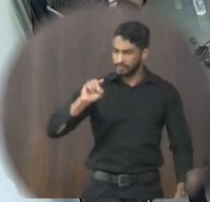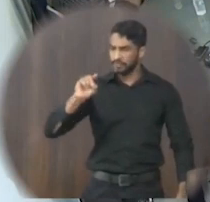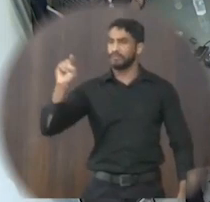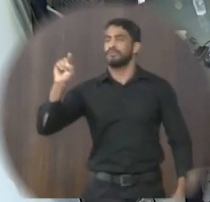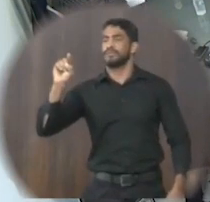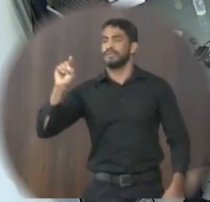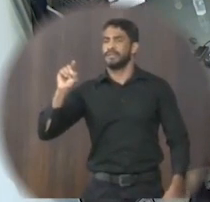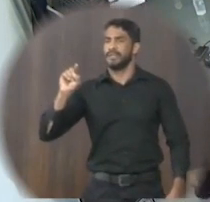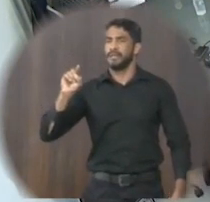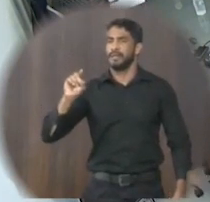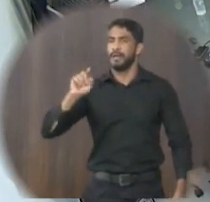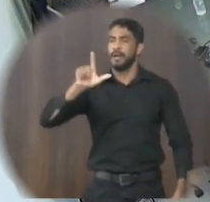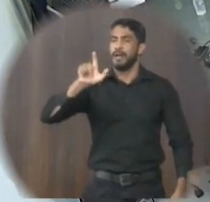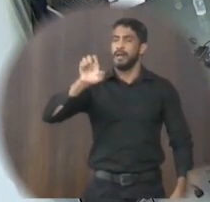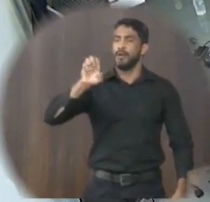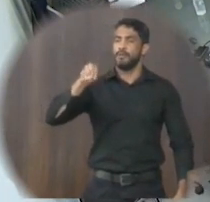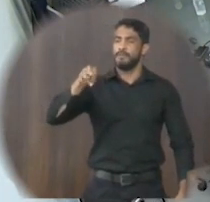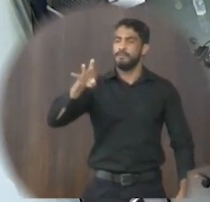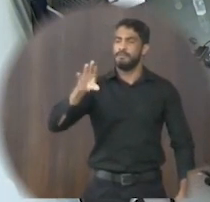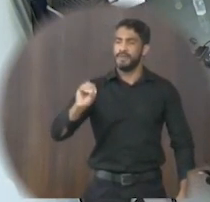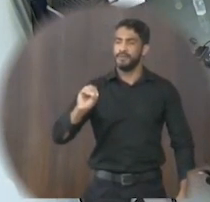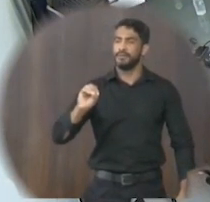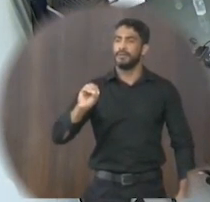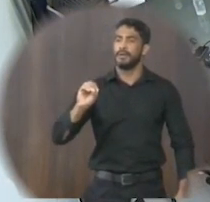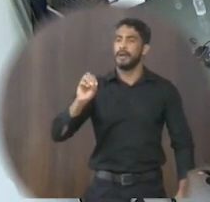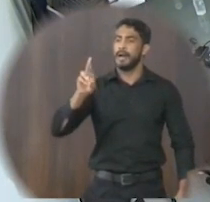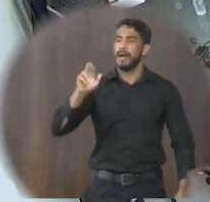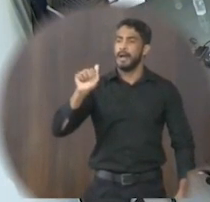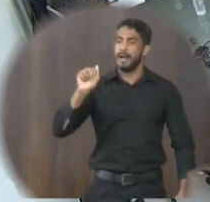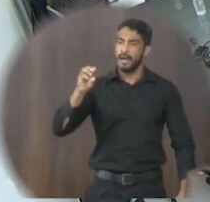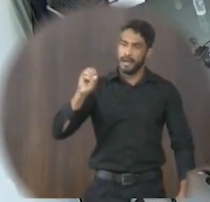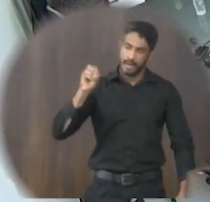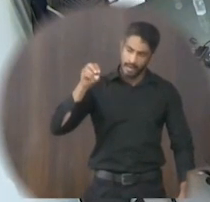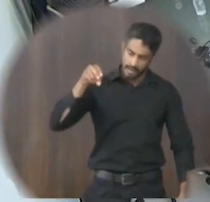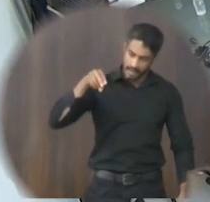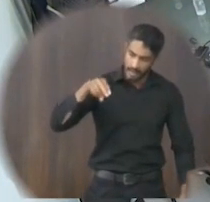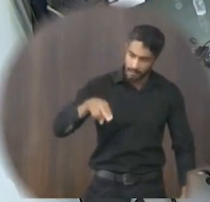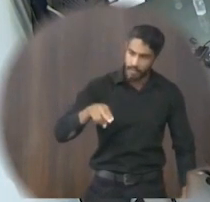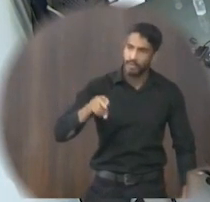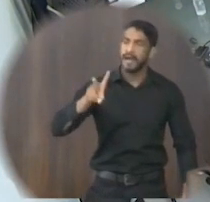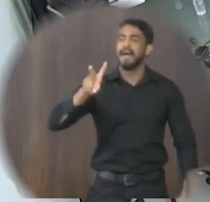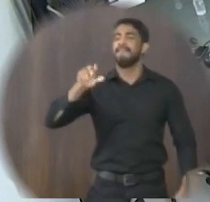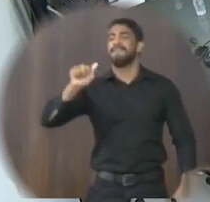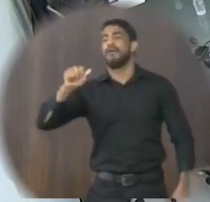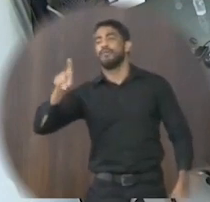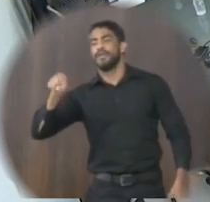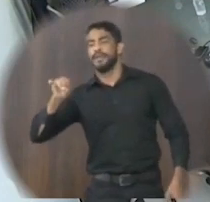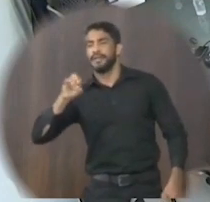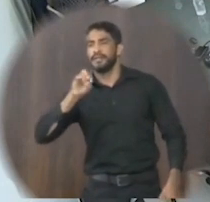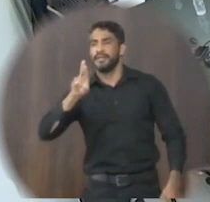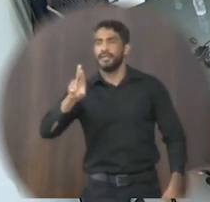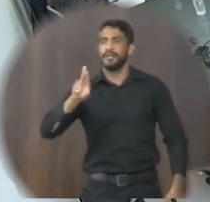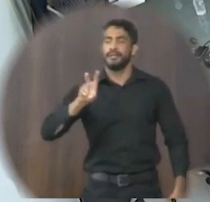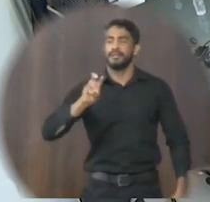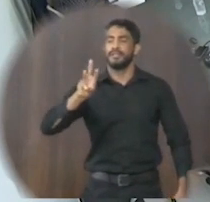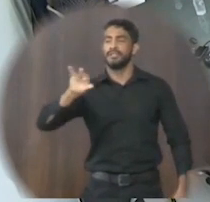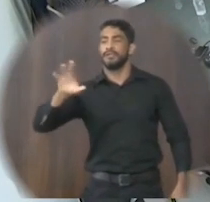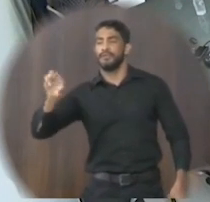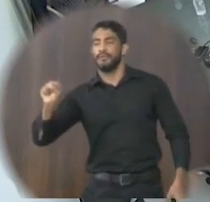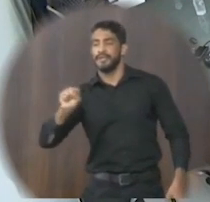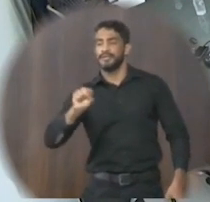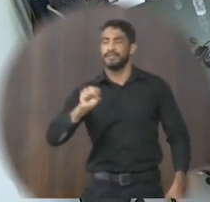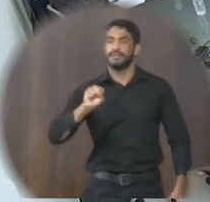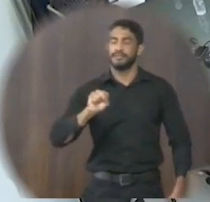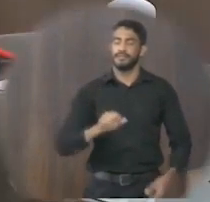Tarsísio Mendes Leobino Antunes de Bem Ramon Alexandre Araújo Valdeir do Santo Silva E o Iris Carlos